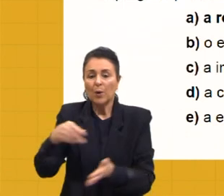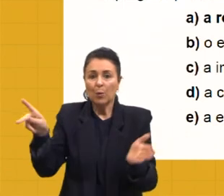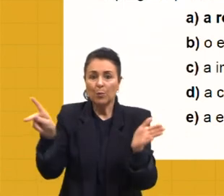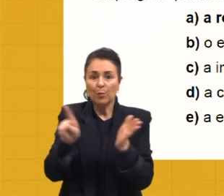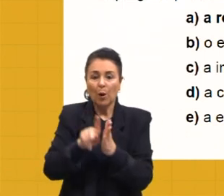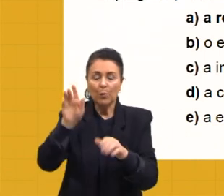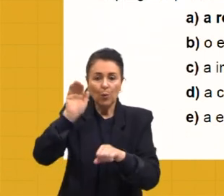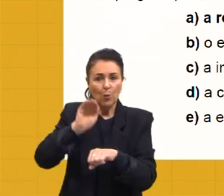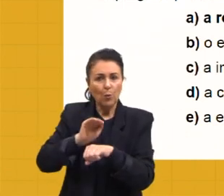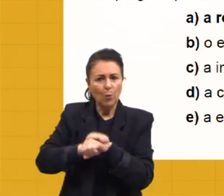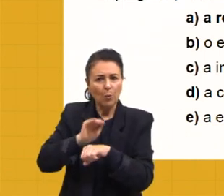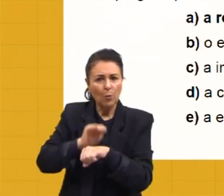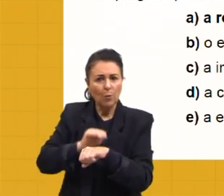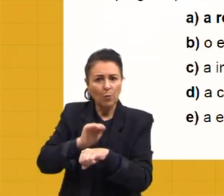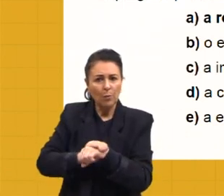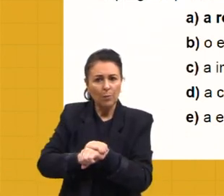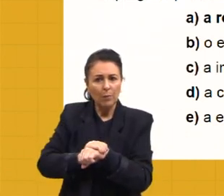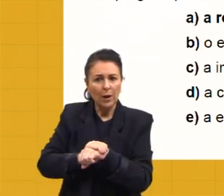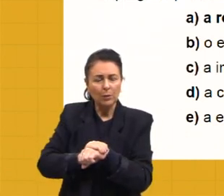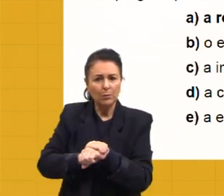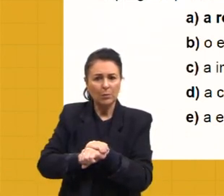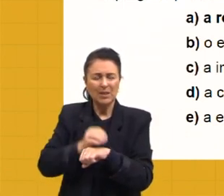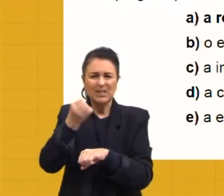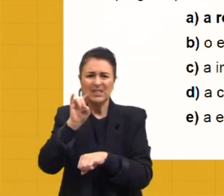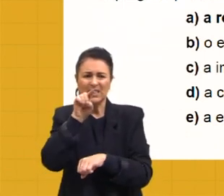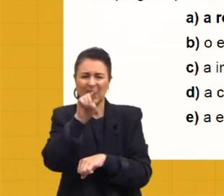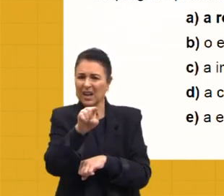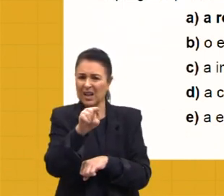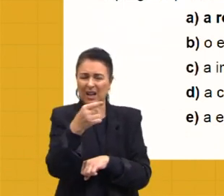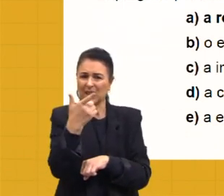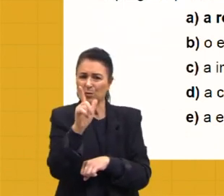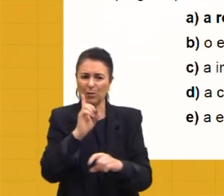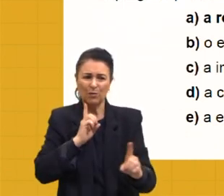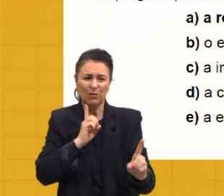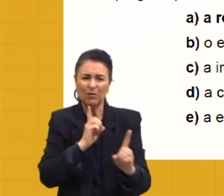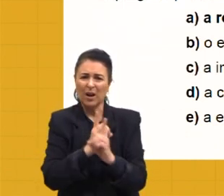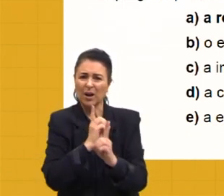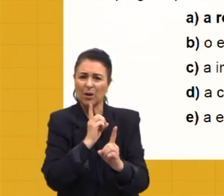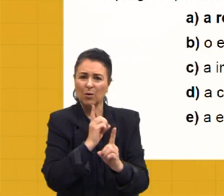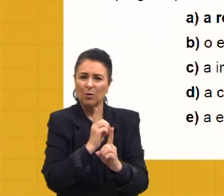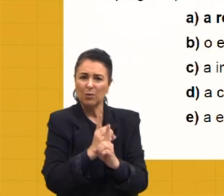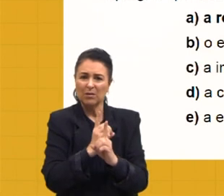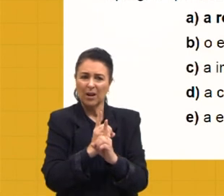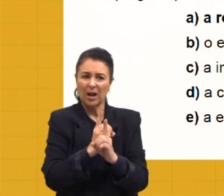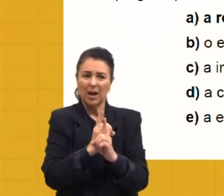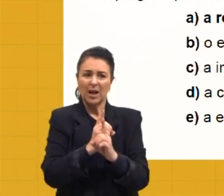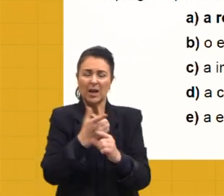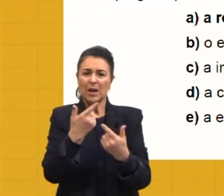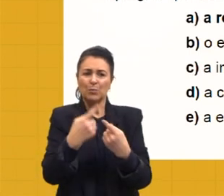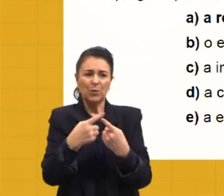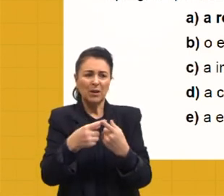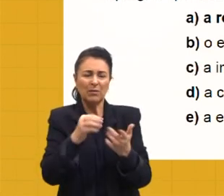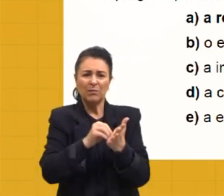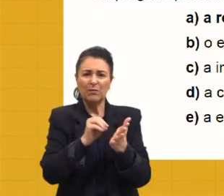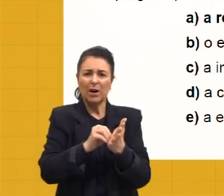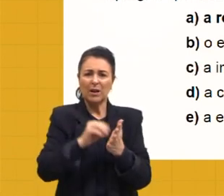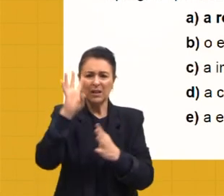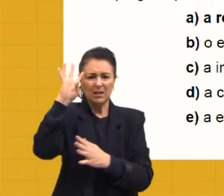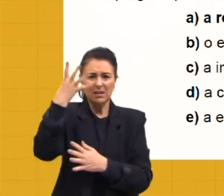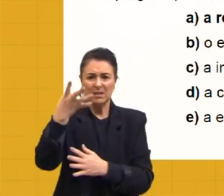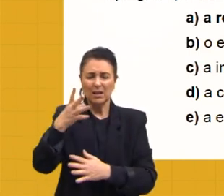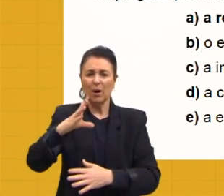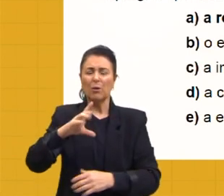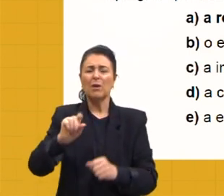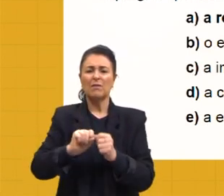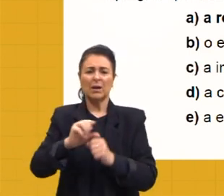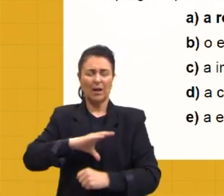culpado dessa minoridade se a causa dela não se encontra na falta de entendimento, mas na falta de decisão e coragem